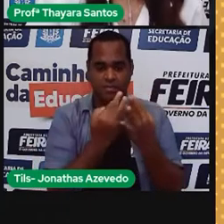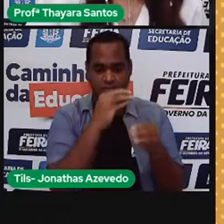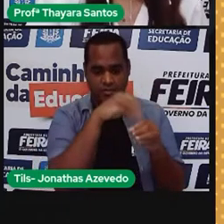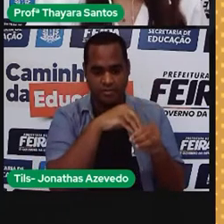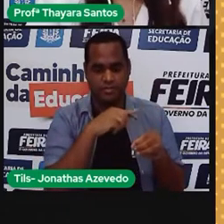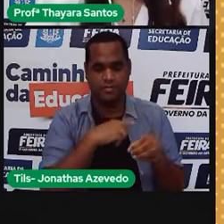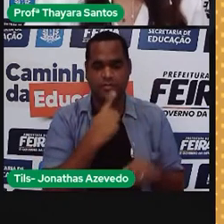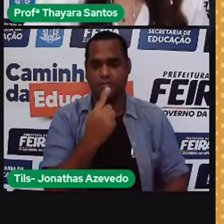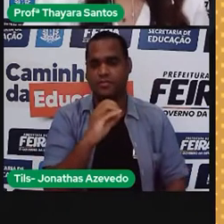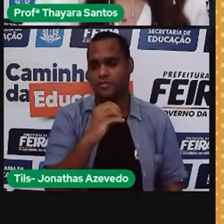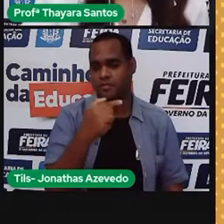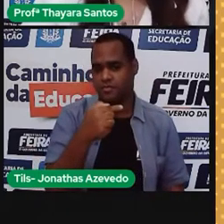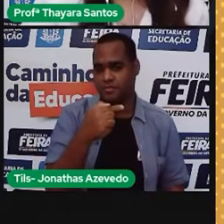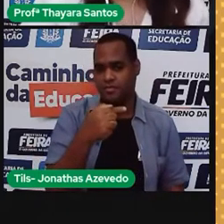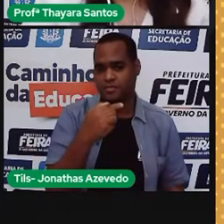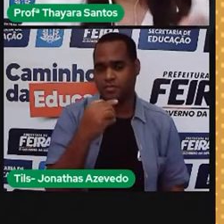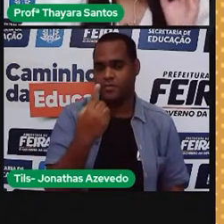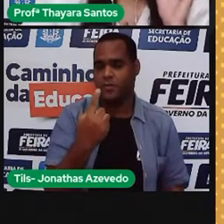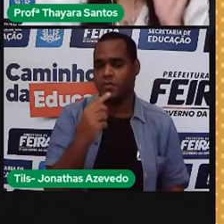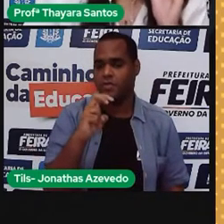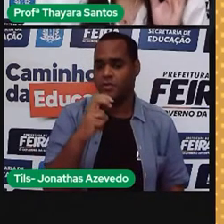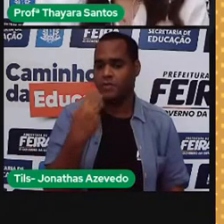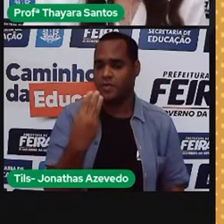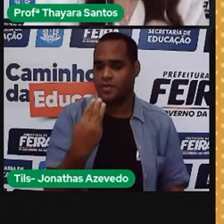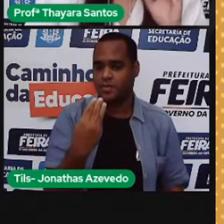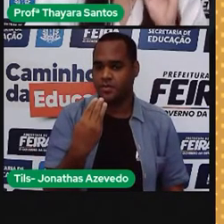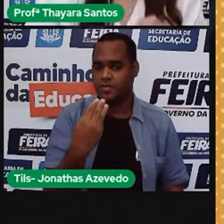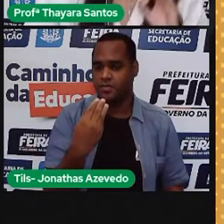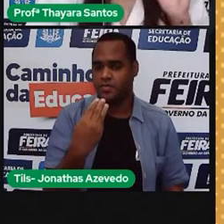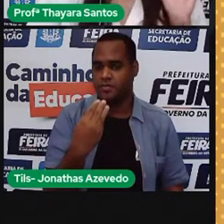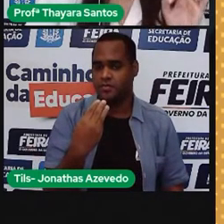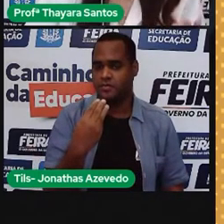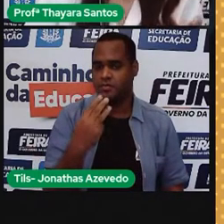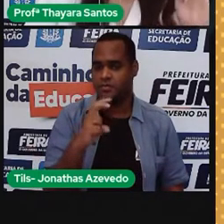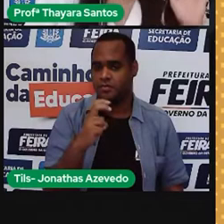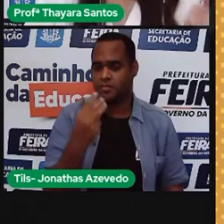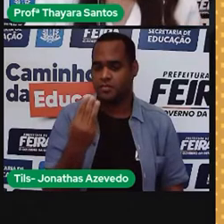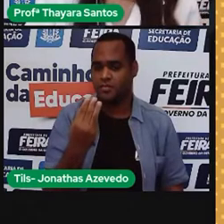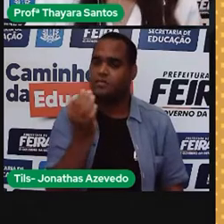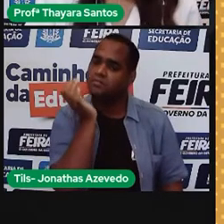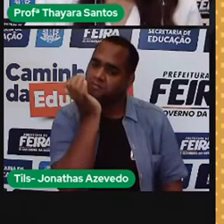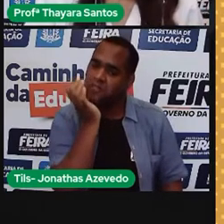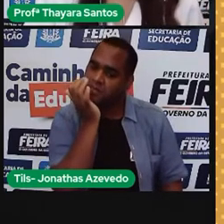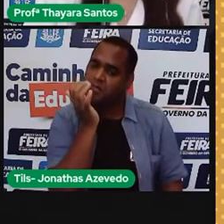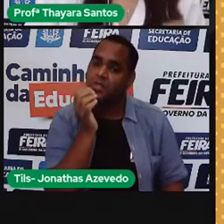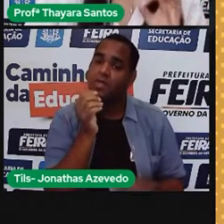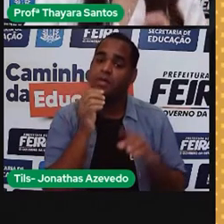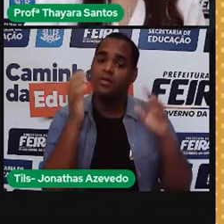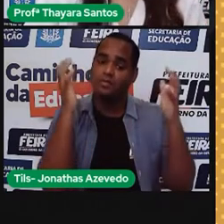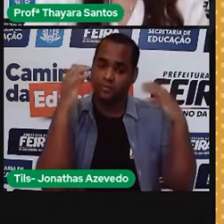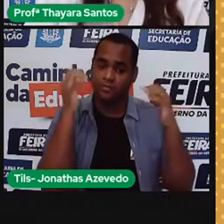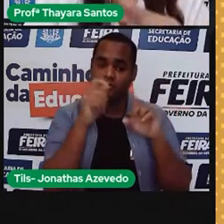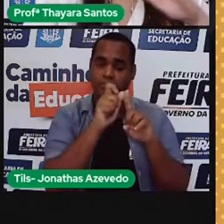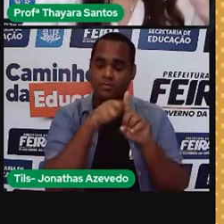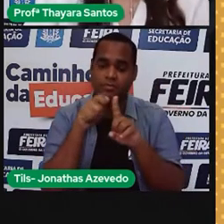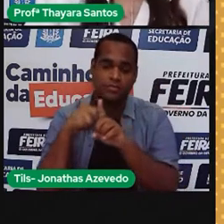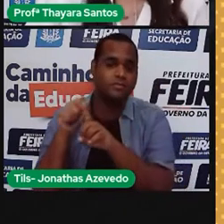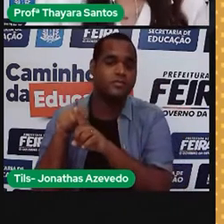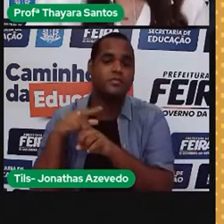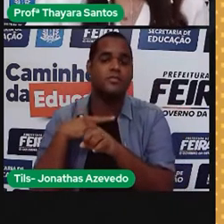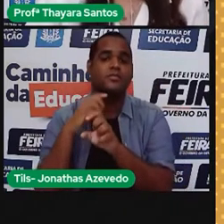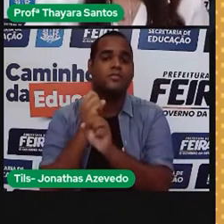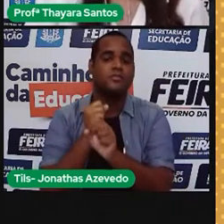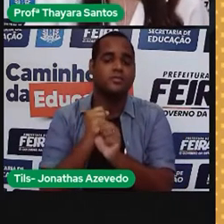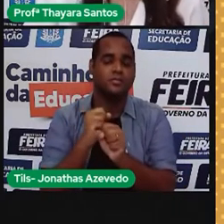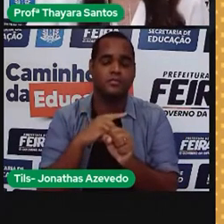107,53 centavos, só com o chuveiro por mês. E para achar o valor total